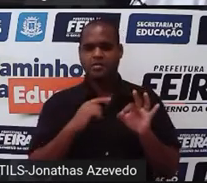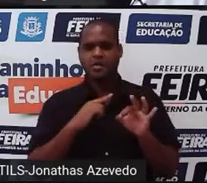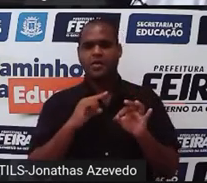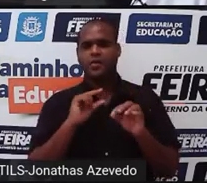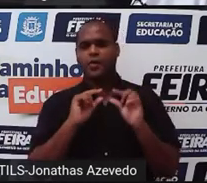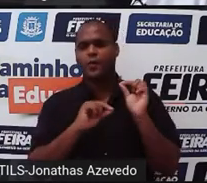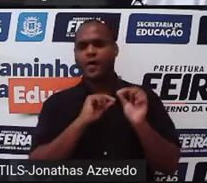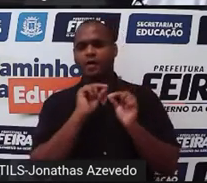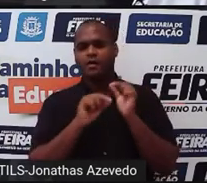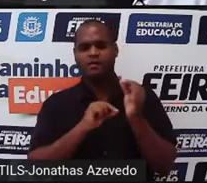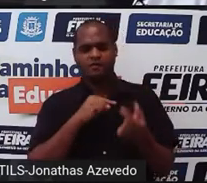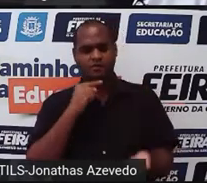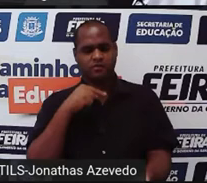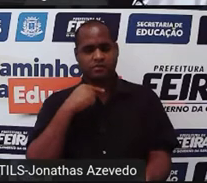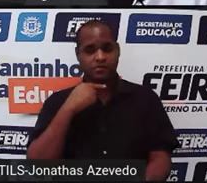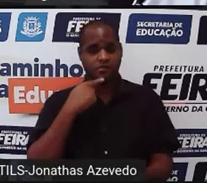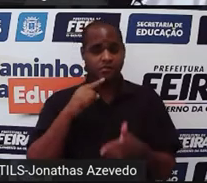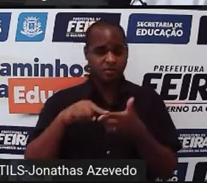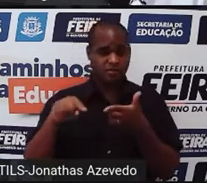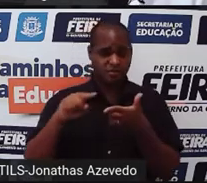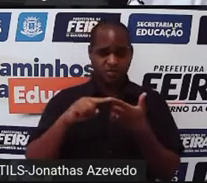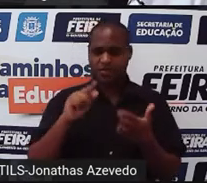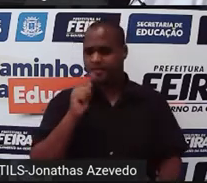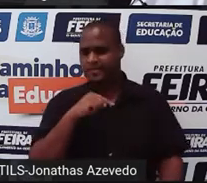foi que te impediu de resolver o problema?